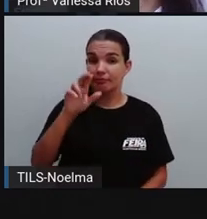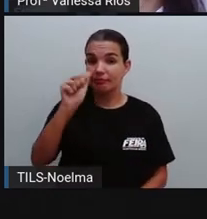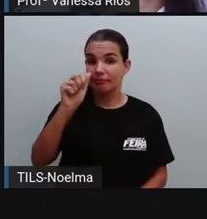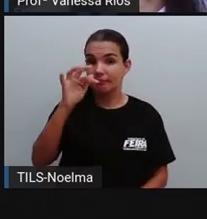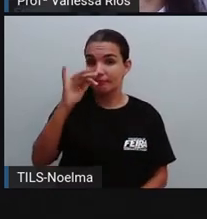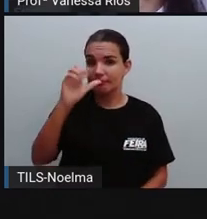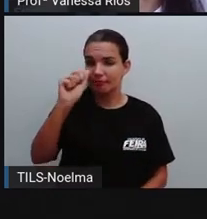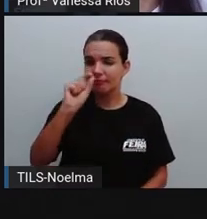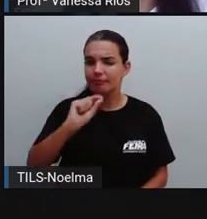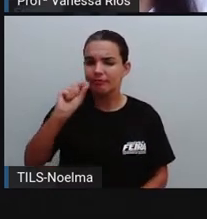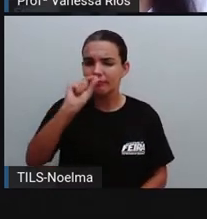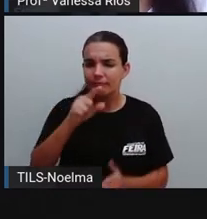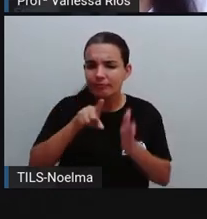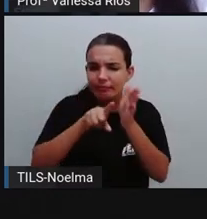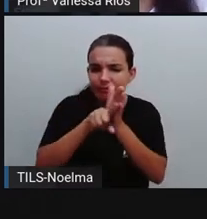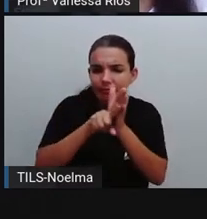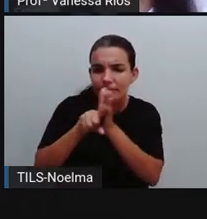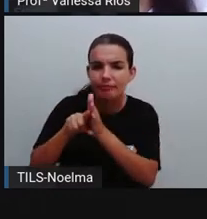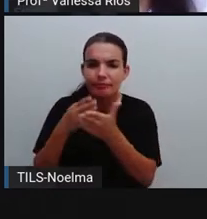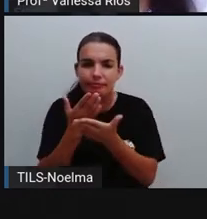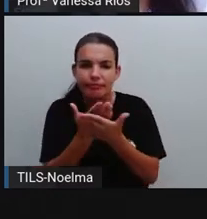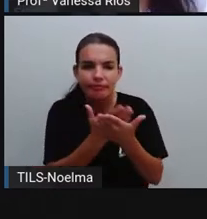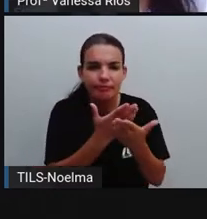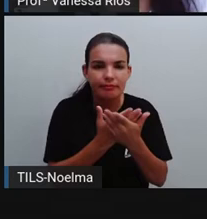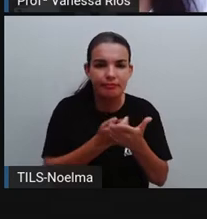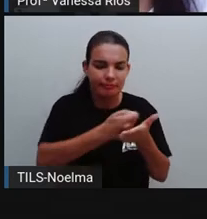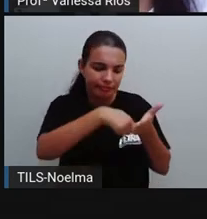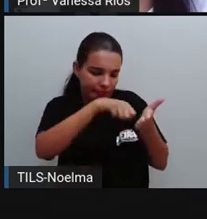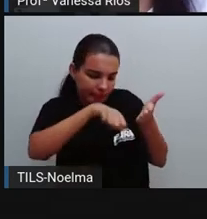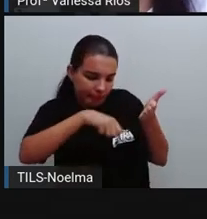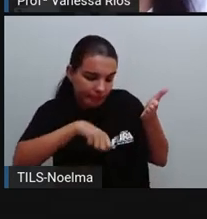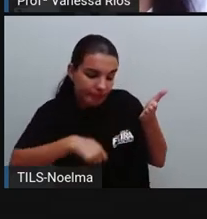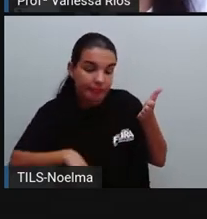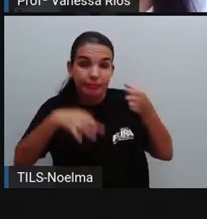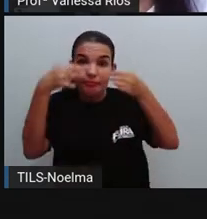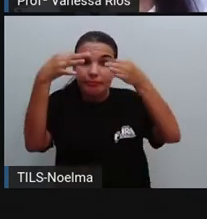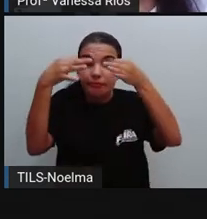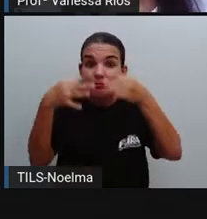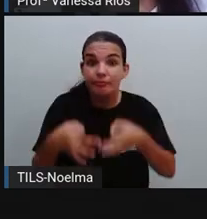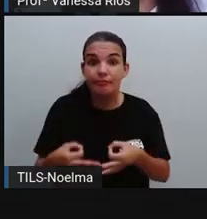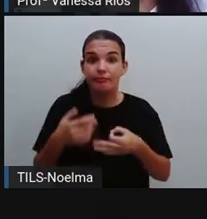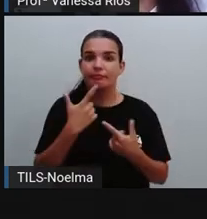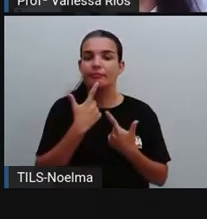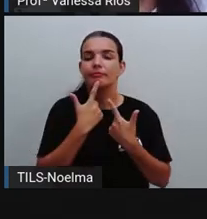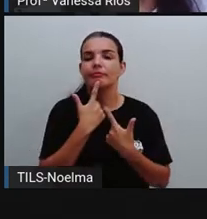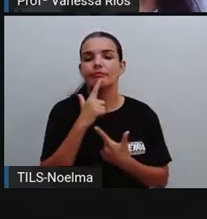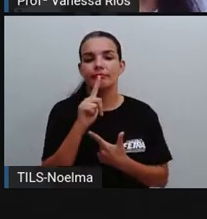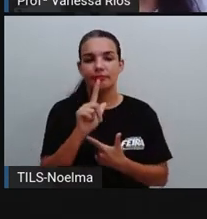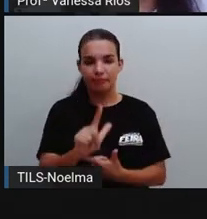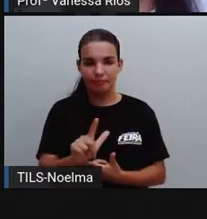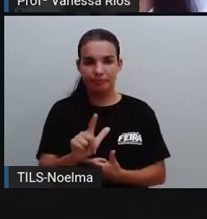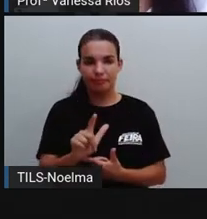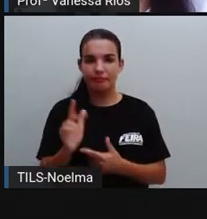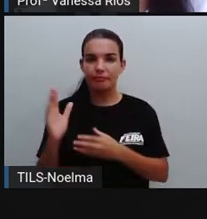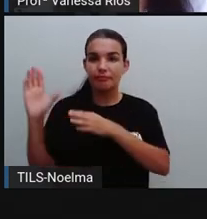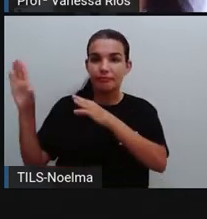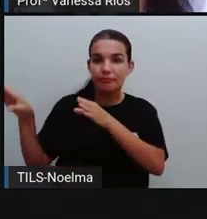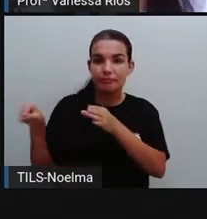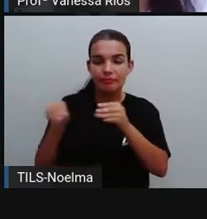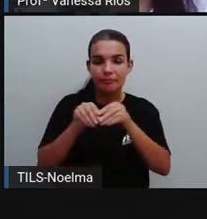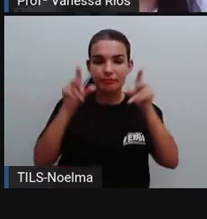forma correta de escrita das palavras de uma língua. Do grego orto, que quer dizer